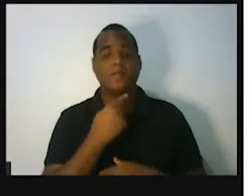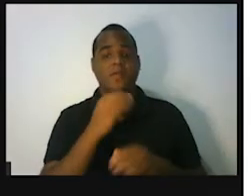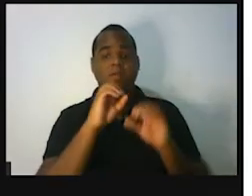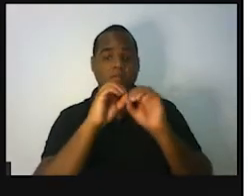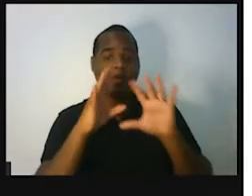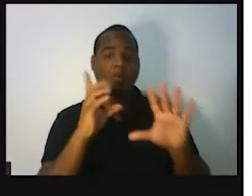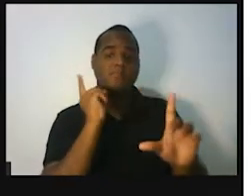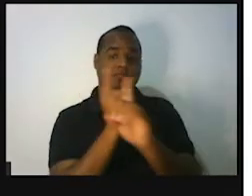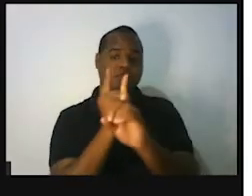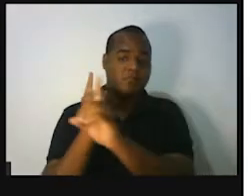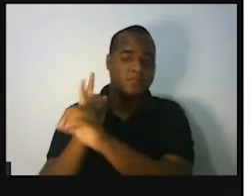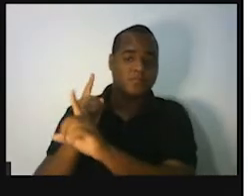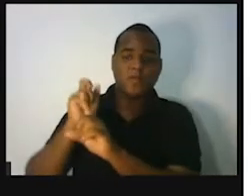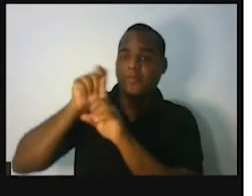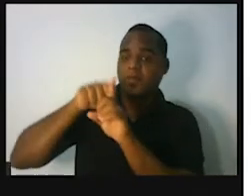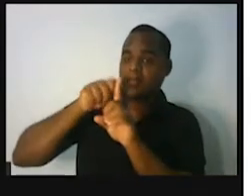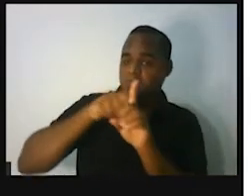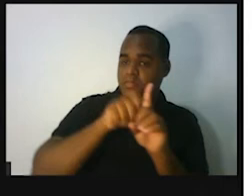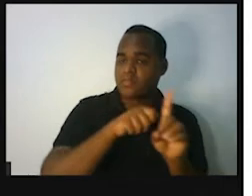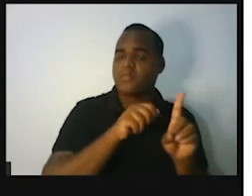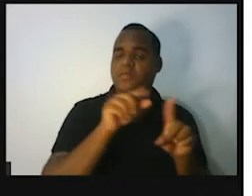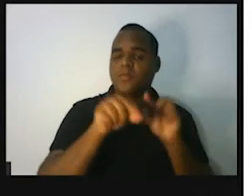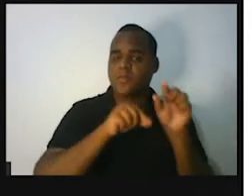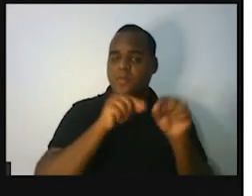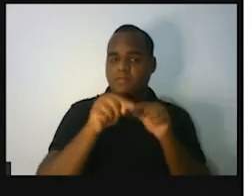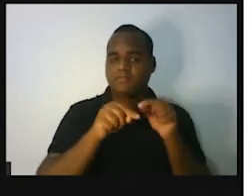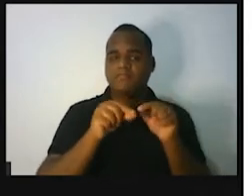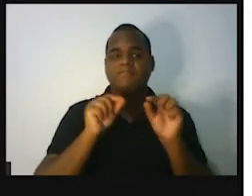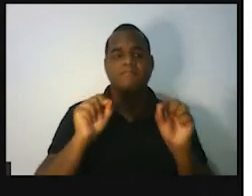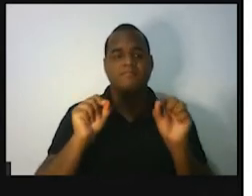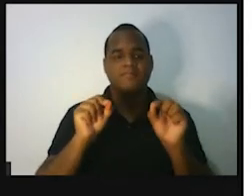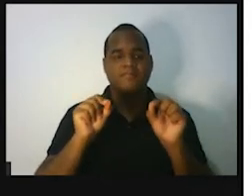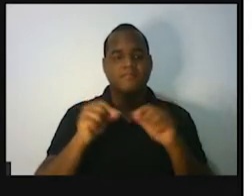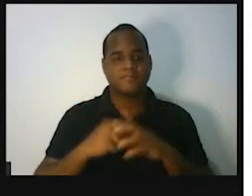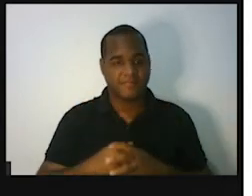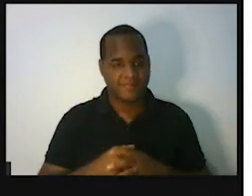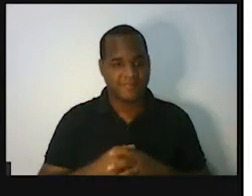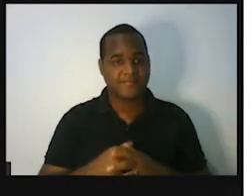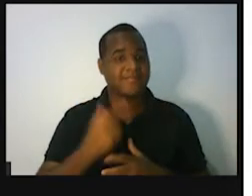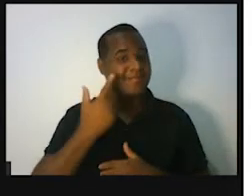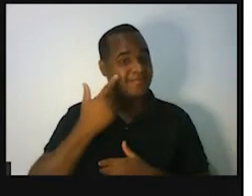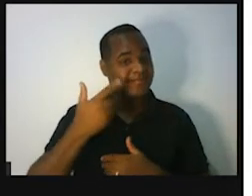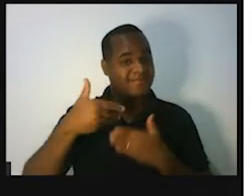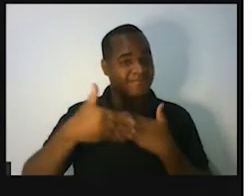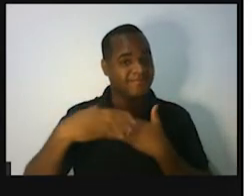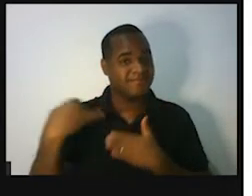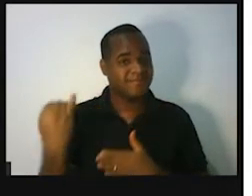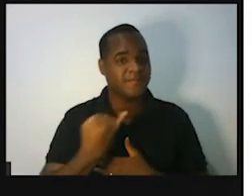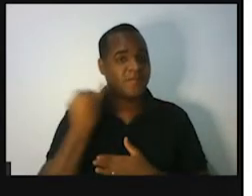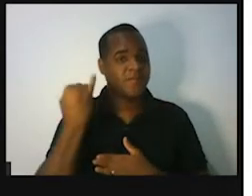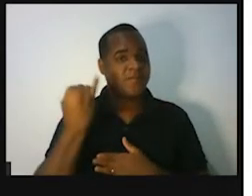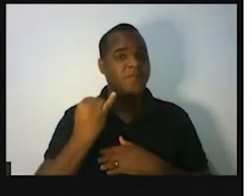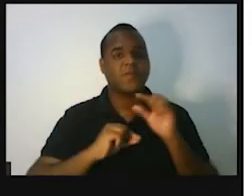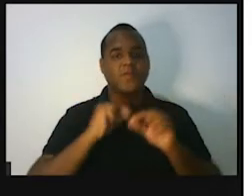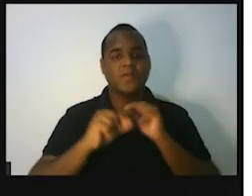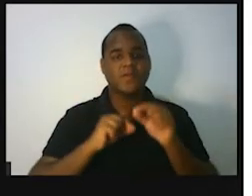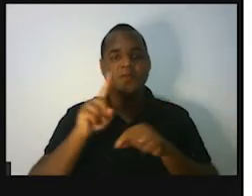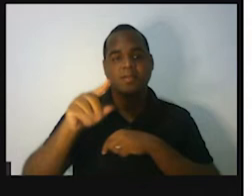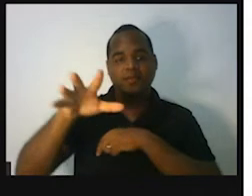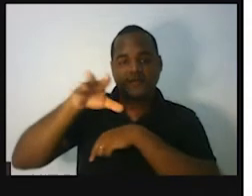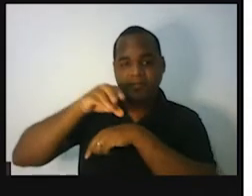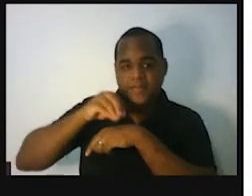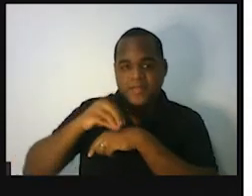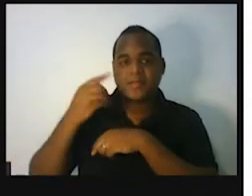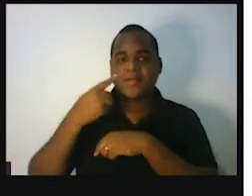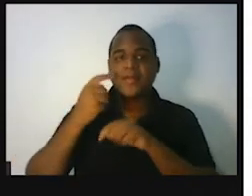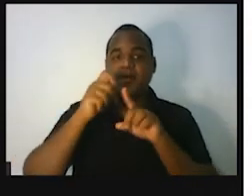esses meses que foram escolhidos. Mas se liga aí, porque o interessante é você pegar a conta de luz